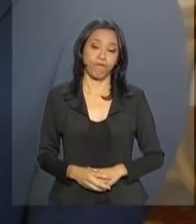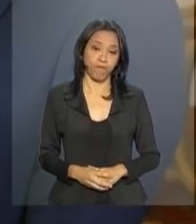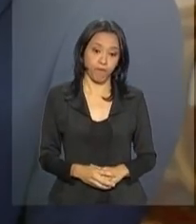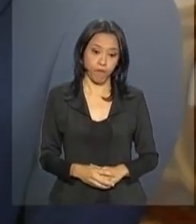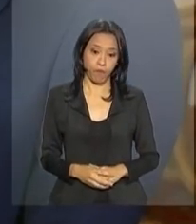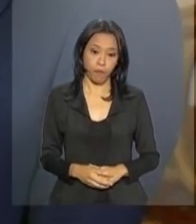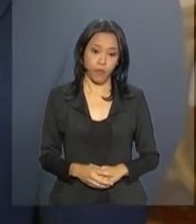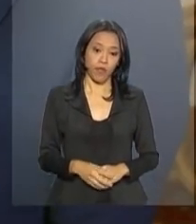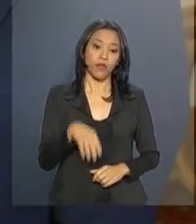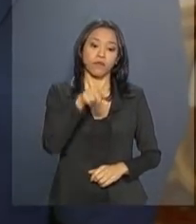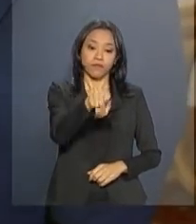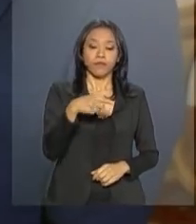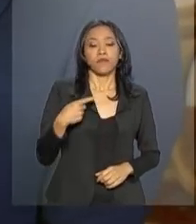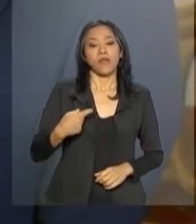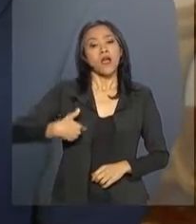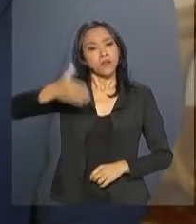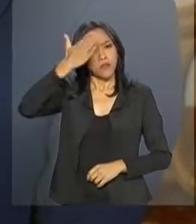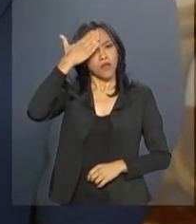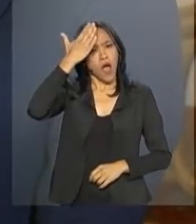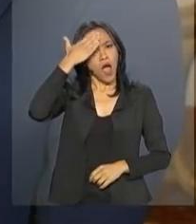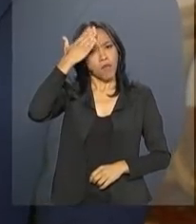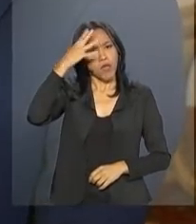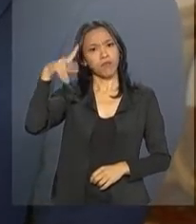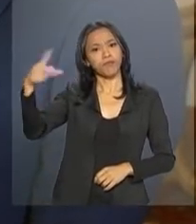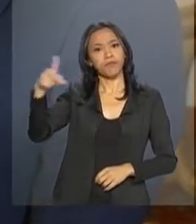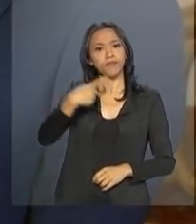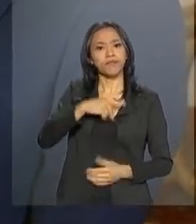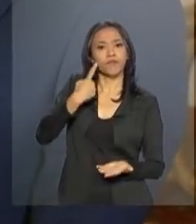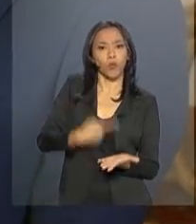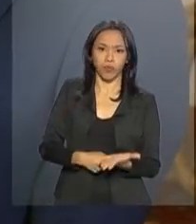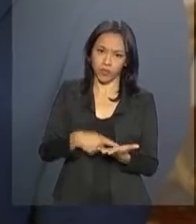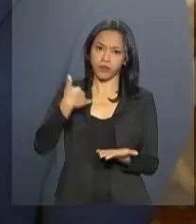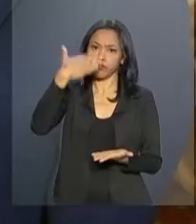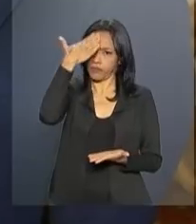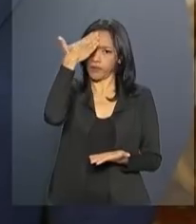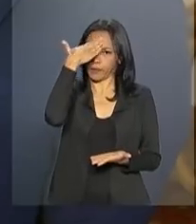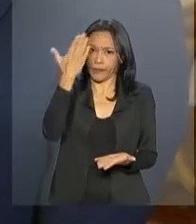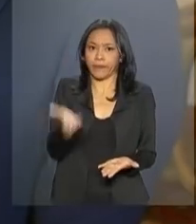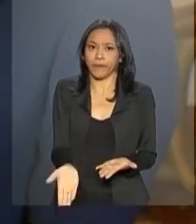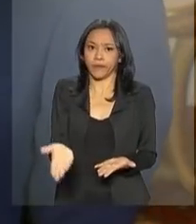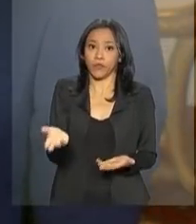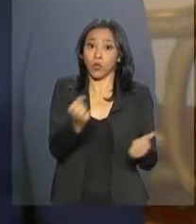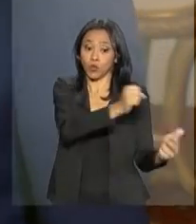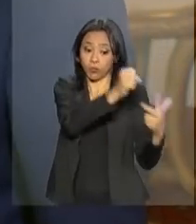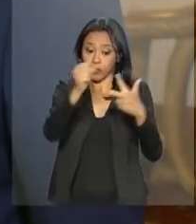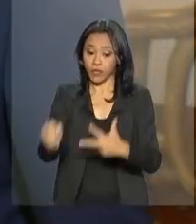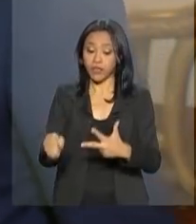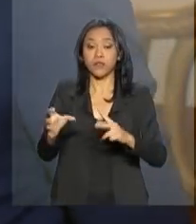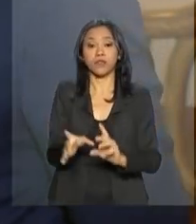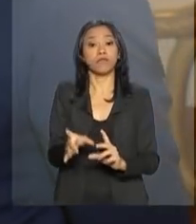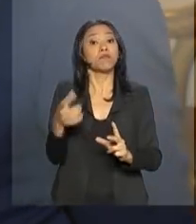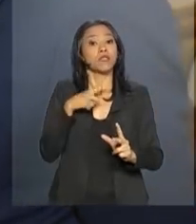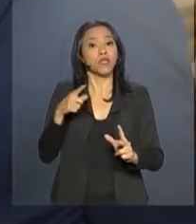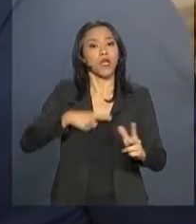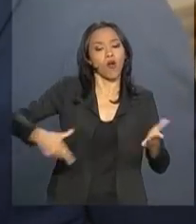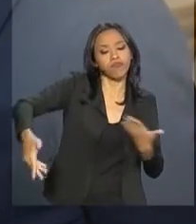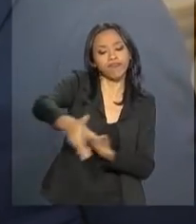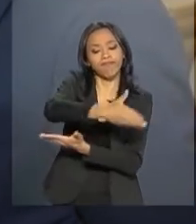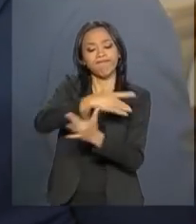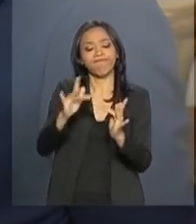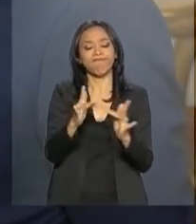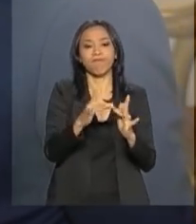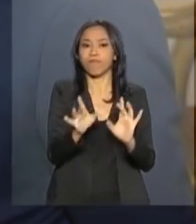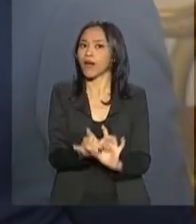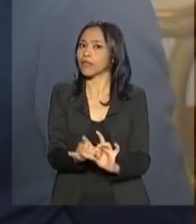Somos sabedores da nossa responsabilidade, os poderes são harmônios e independentes, mas o